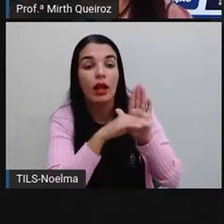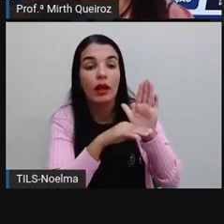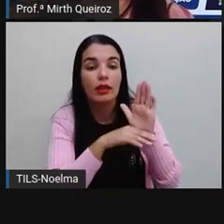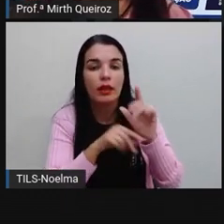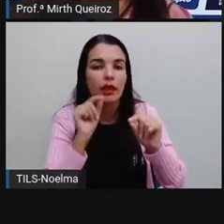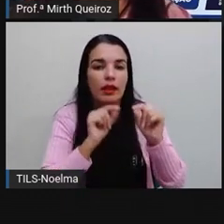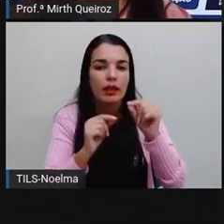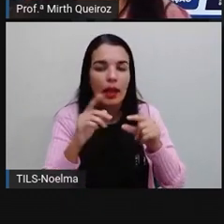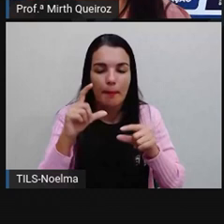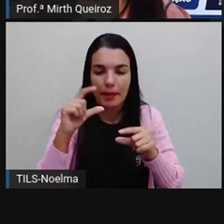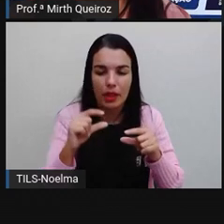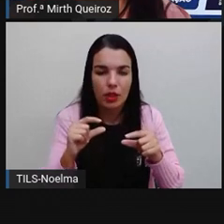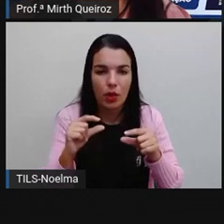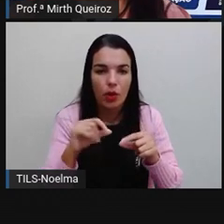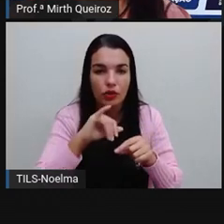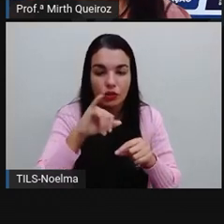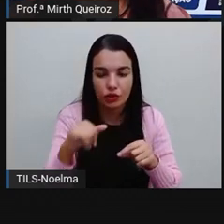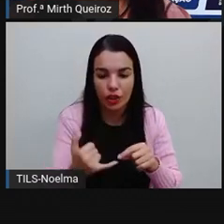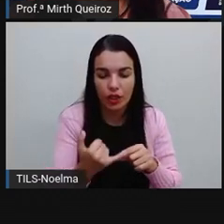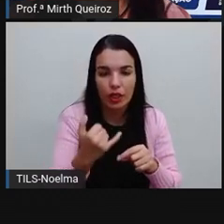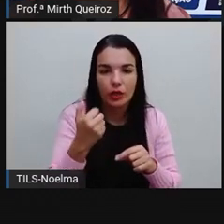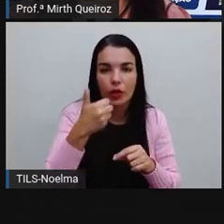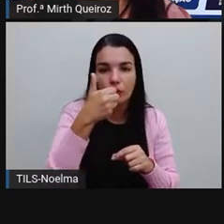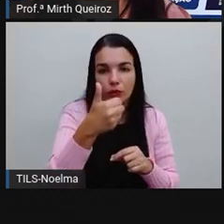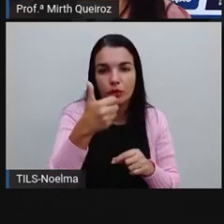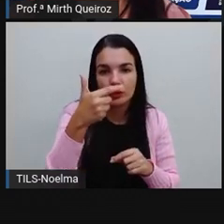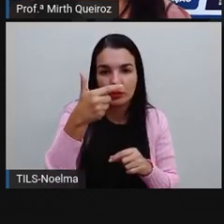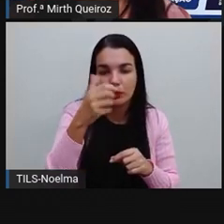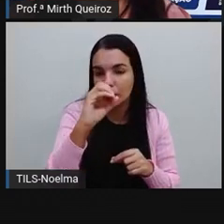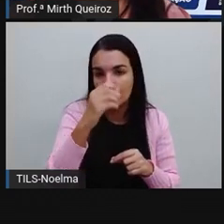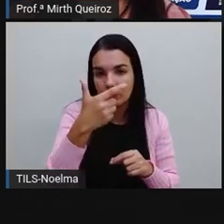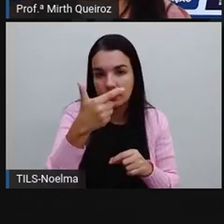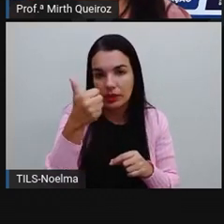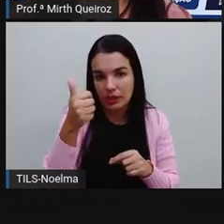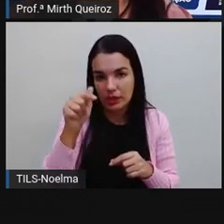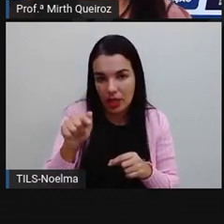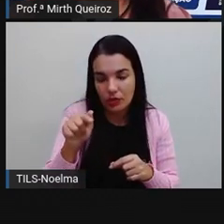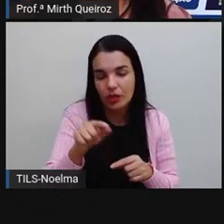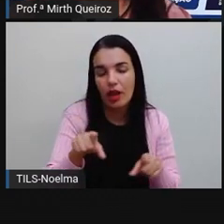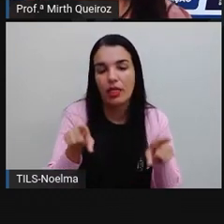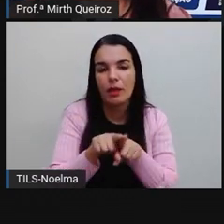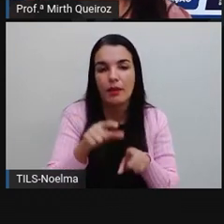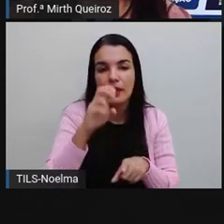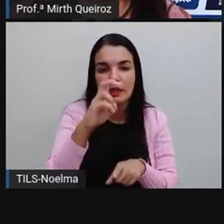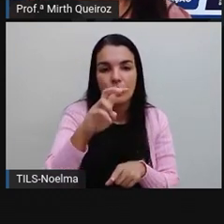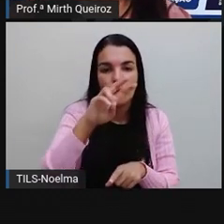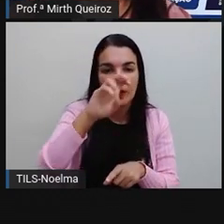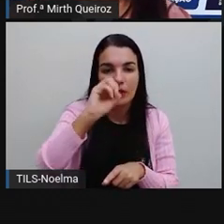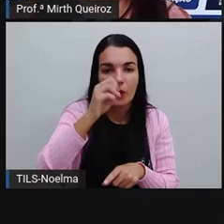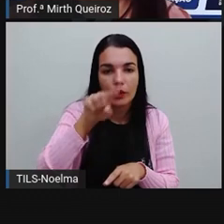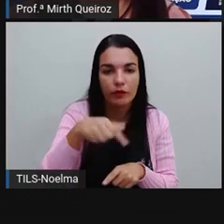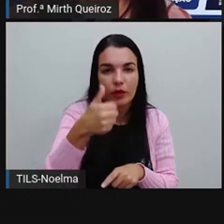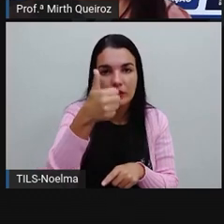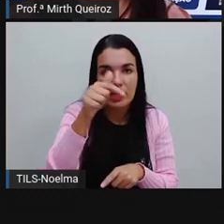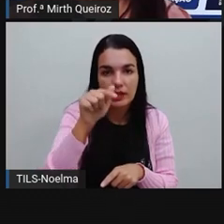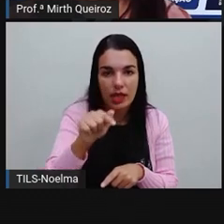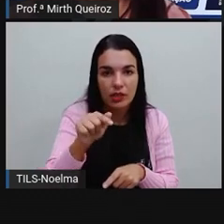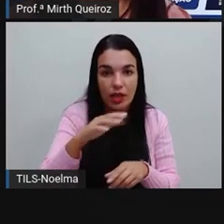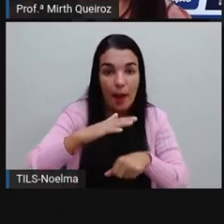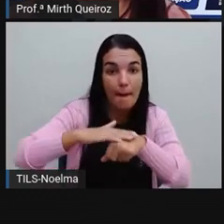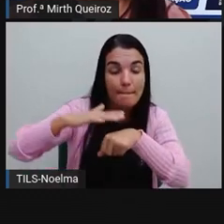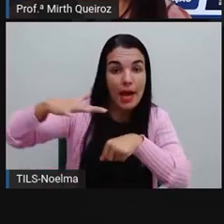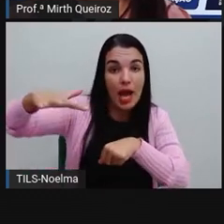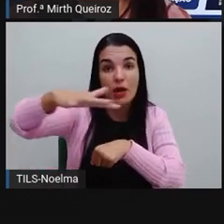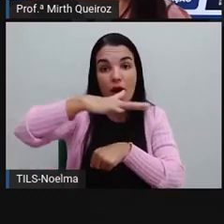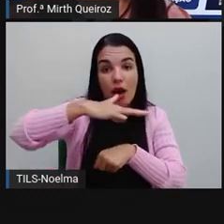menor área aí seria janeiro, né? De 2017. 58,17. E a maior